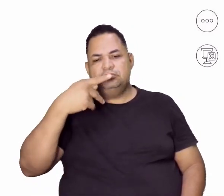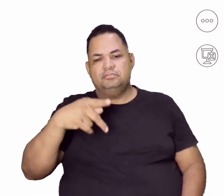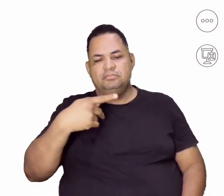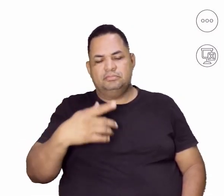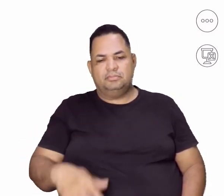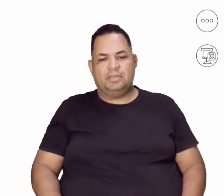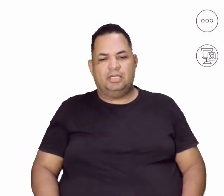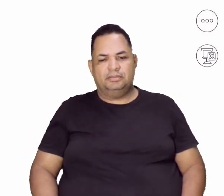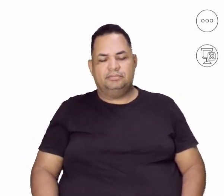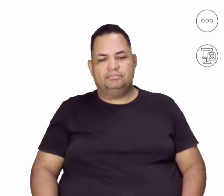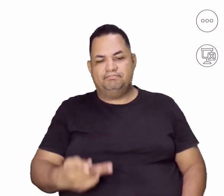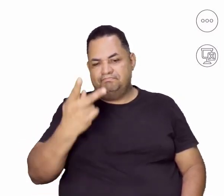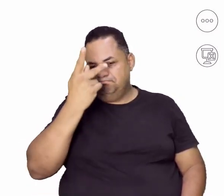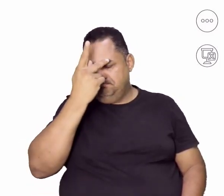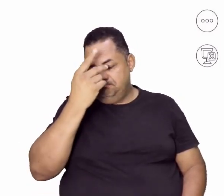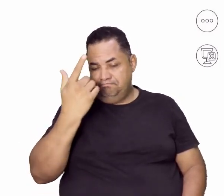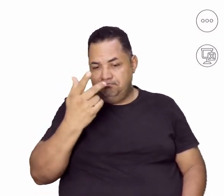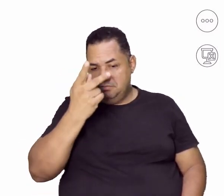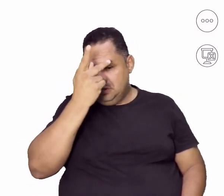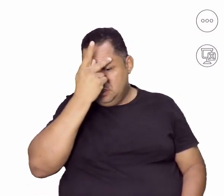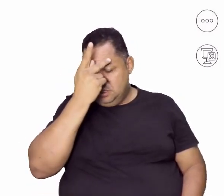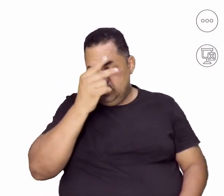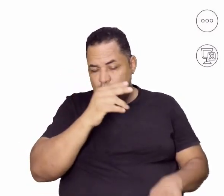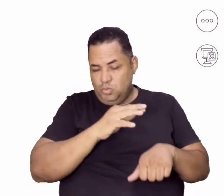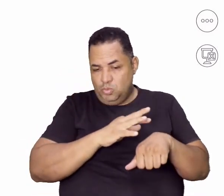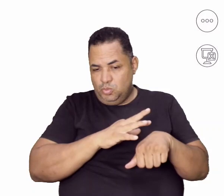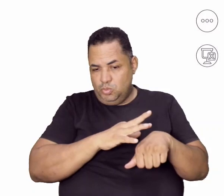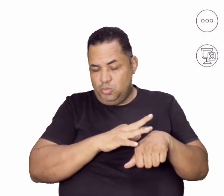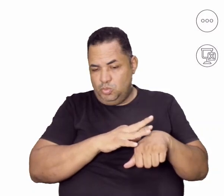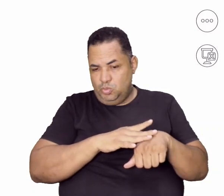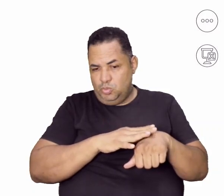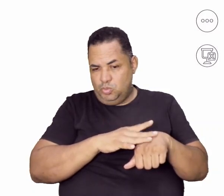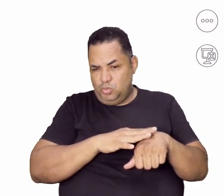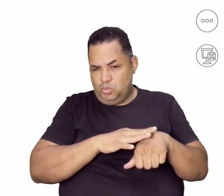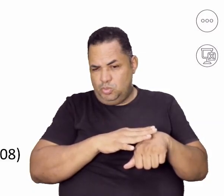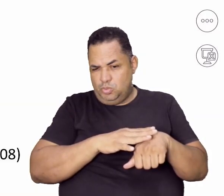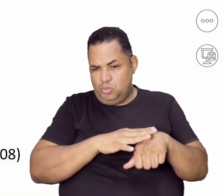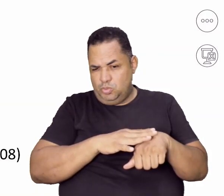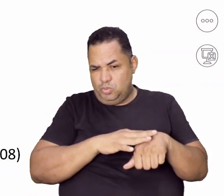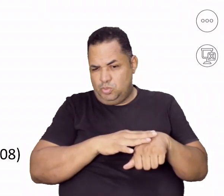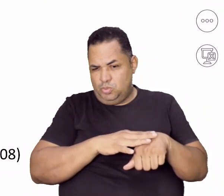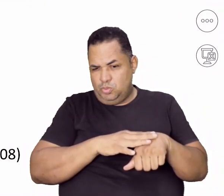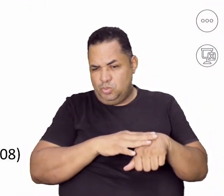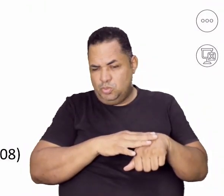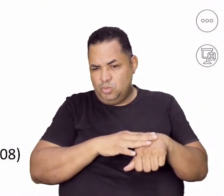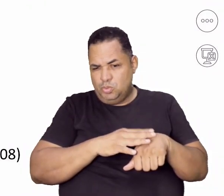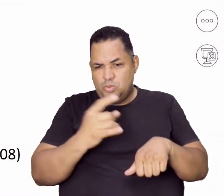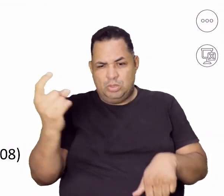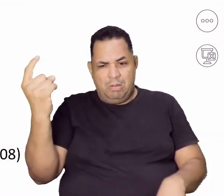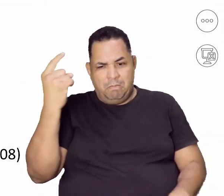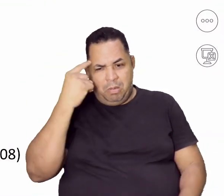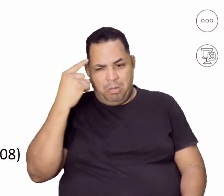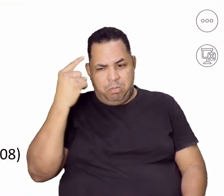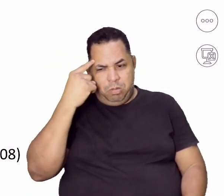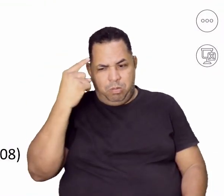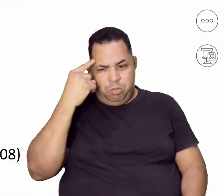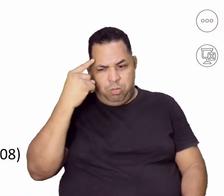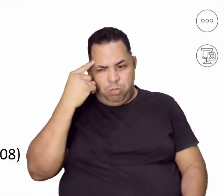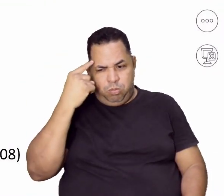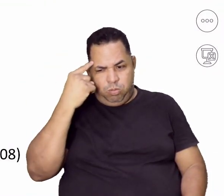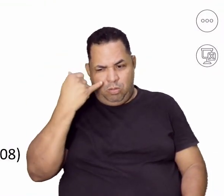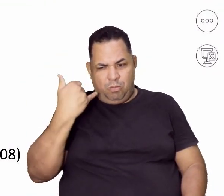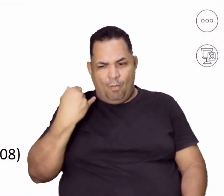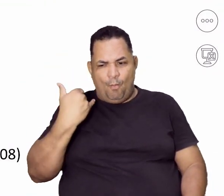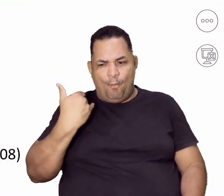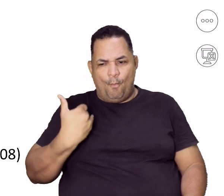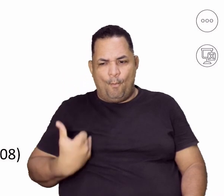anorexia. Anorexia. E aí essa anorexia, ela é um termo aí